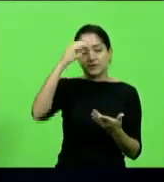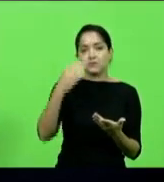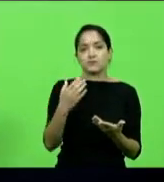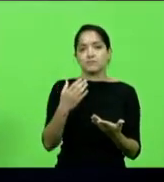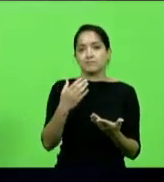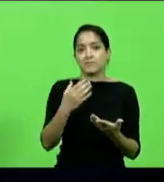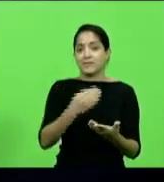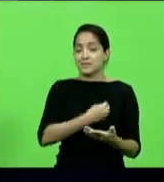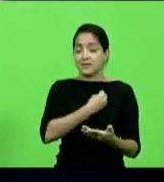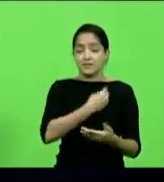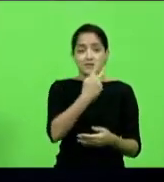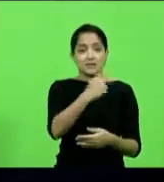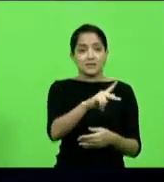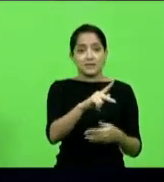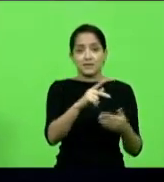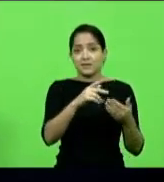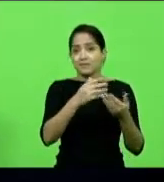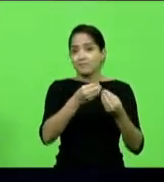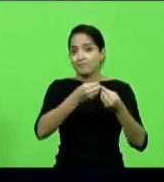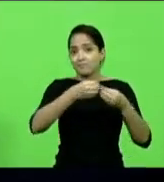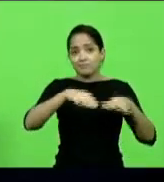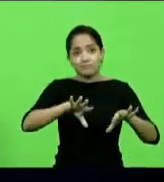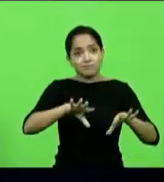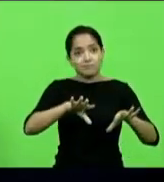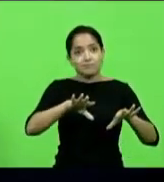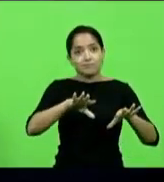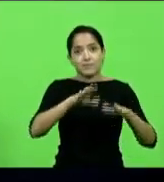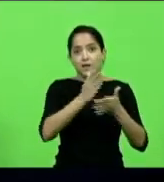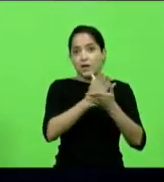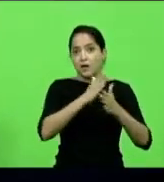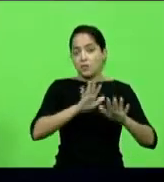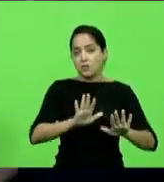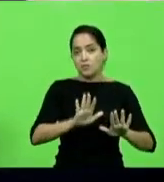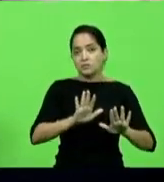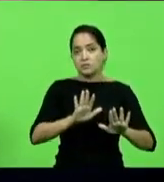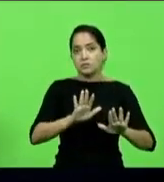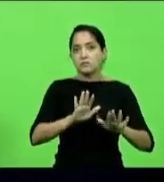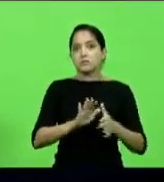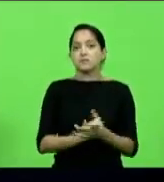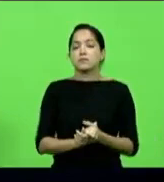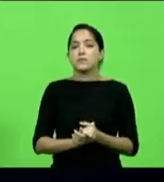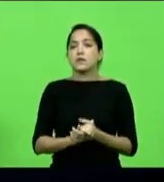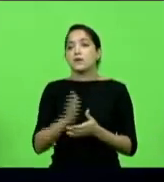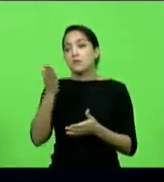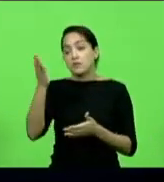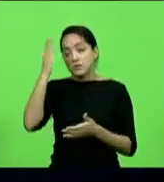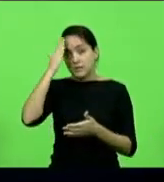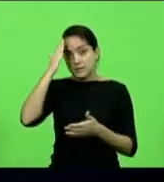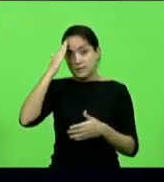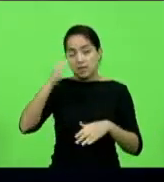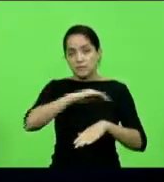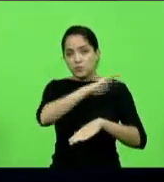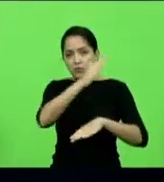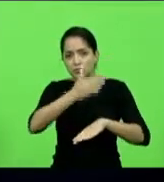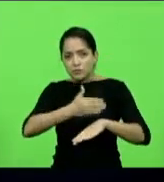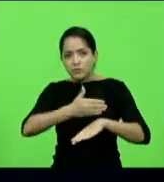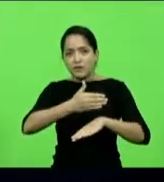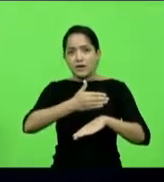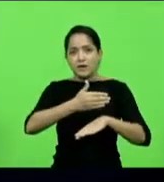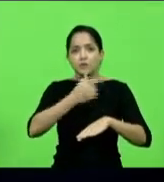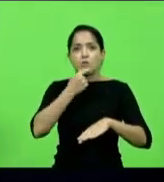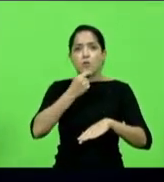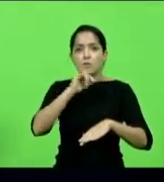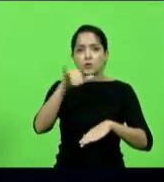acabou. Como que ele ia reconstruir a vida dele? Até aí, tudo bem. Região, quem é do Alto Vale aqui sabe, um cidadão chamado João